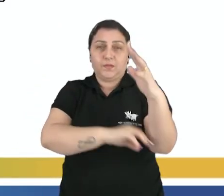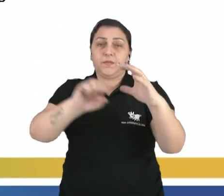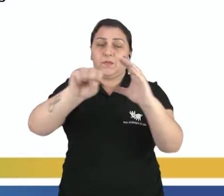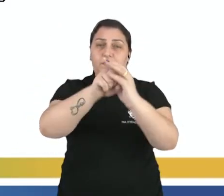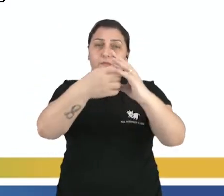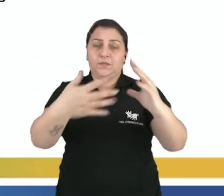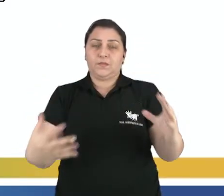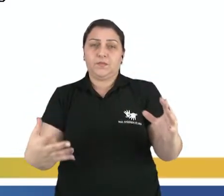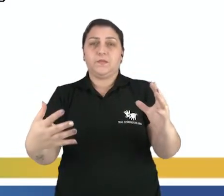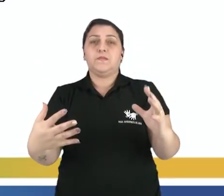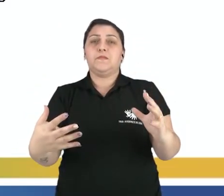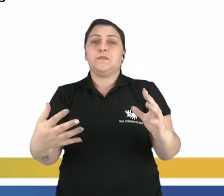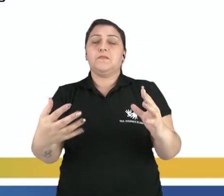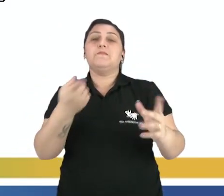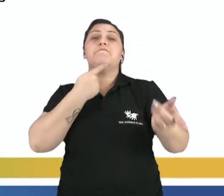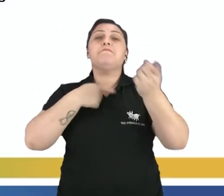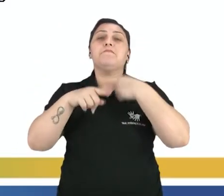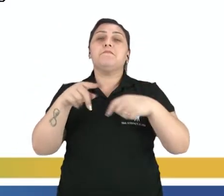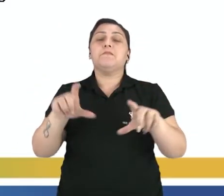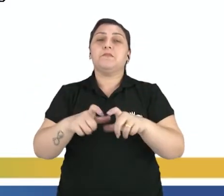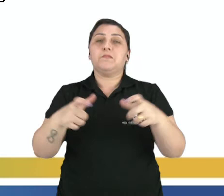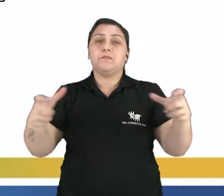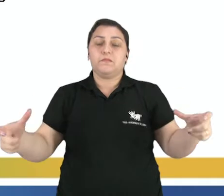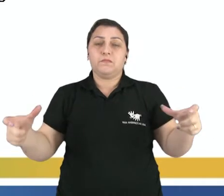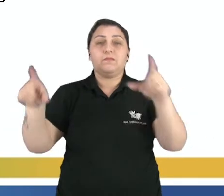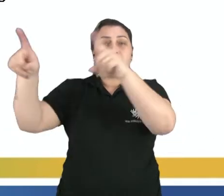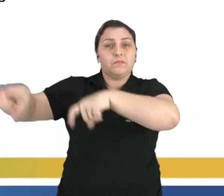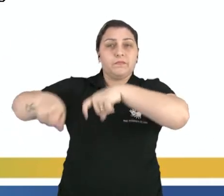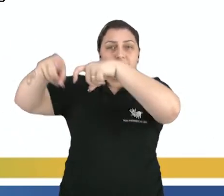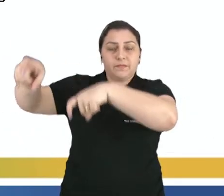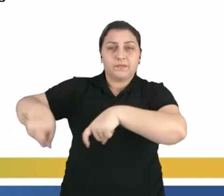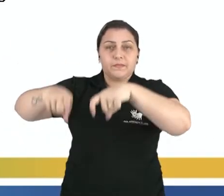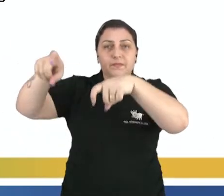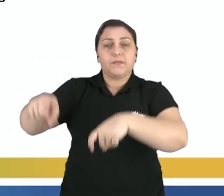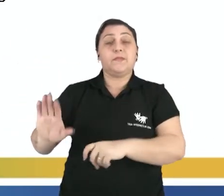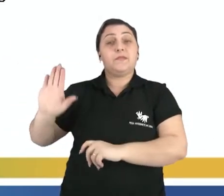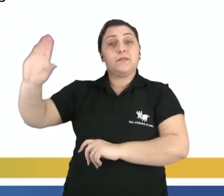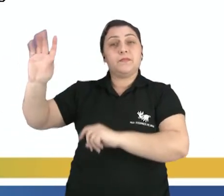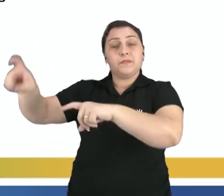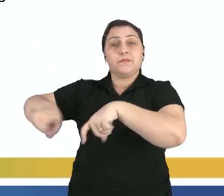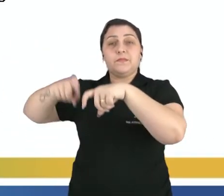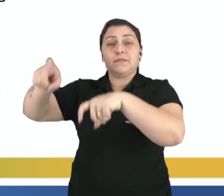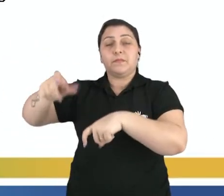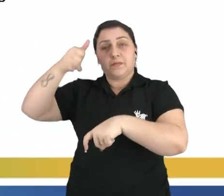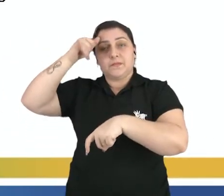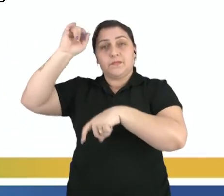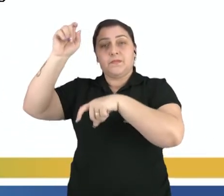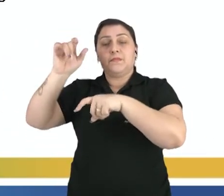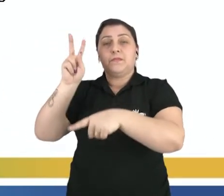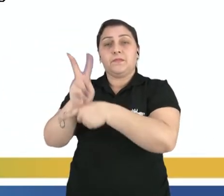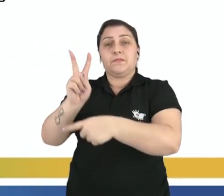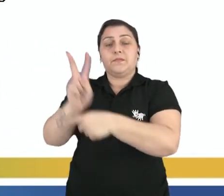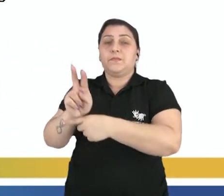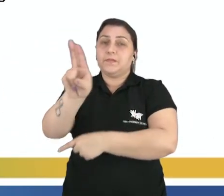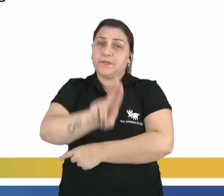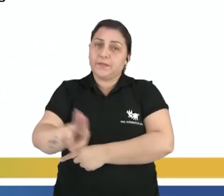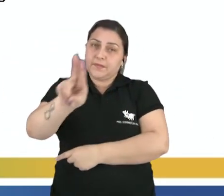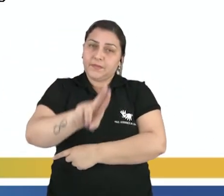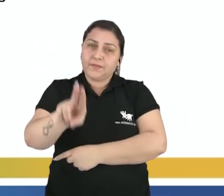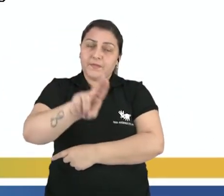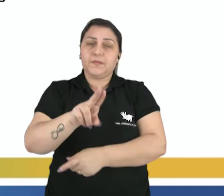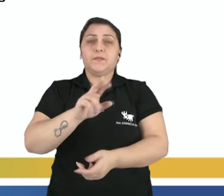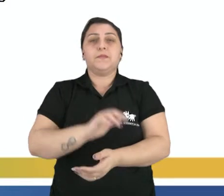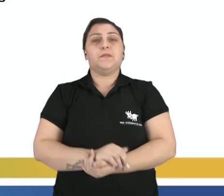características desejáveis para o aumento do rendimento agrícola. Lá na agricultura e na pecuária é utilizado